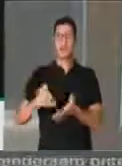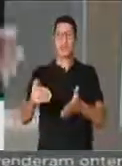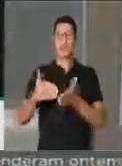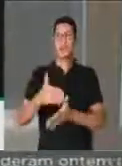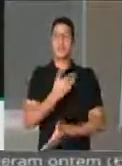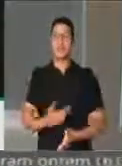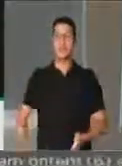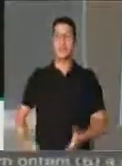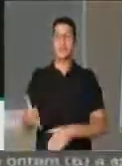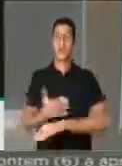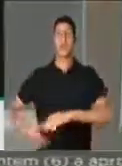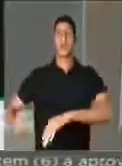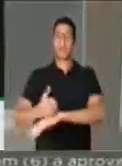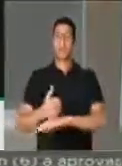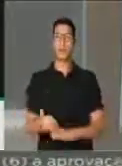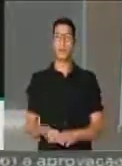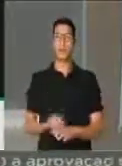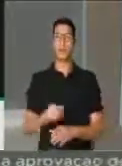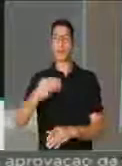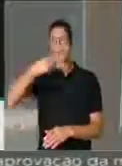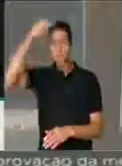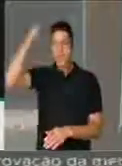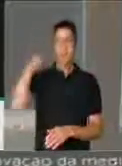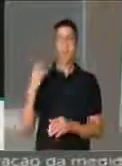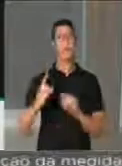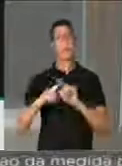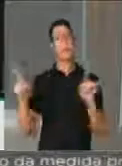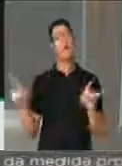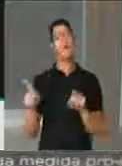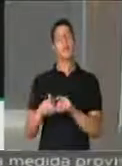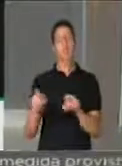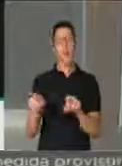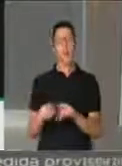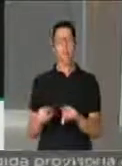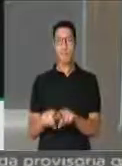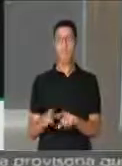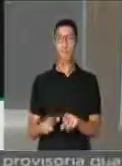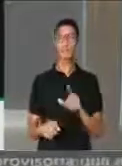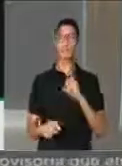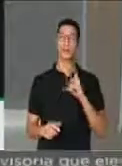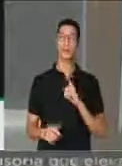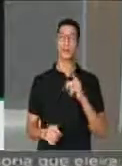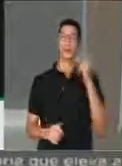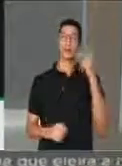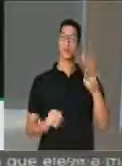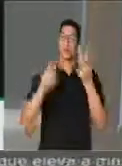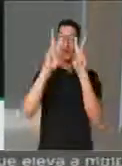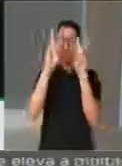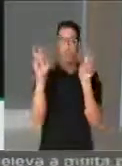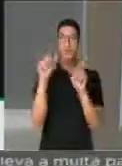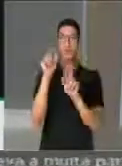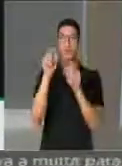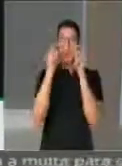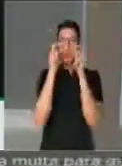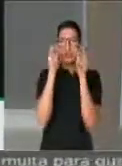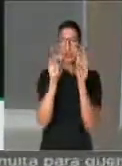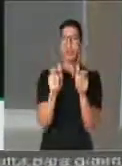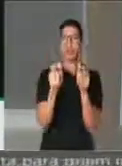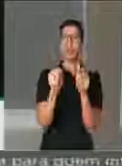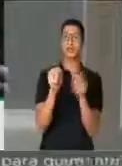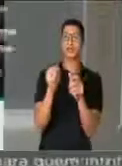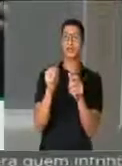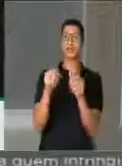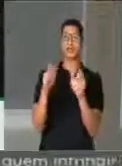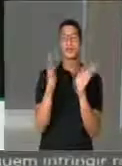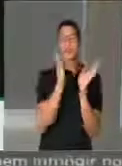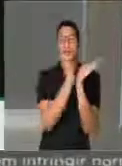ao governo golpista de Temer, mas também, presidente, temos assuntos que interessam a